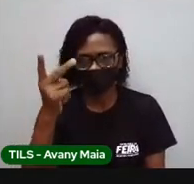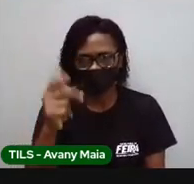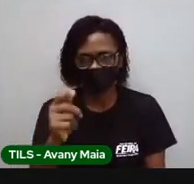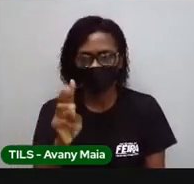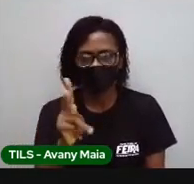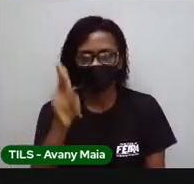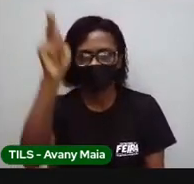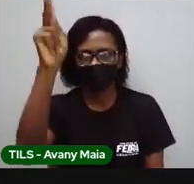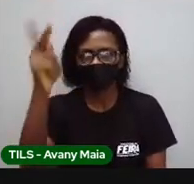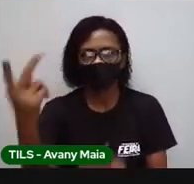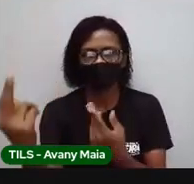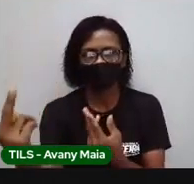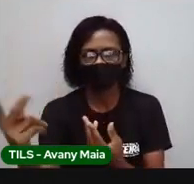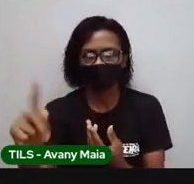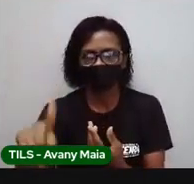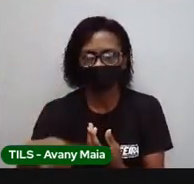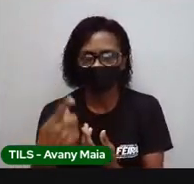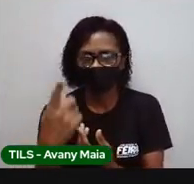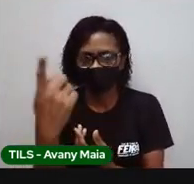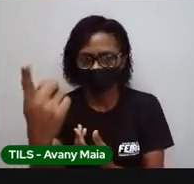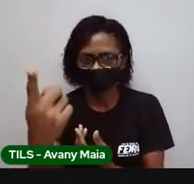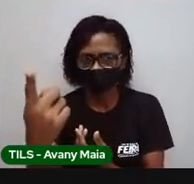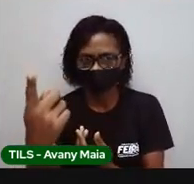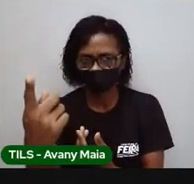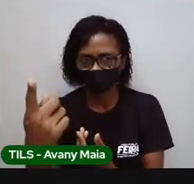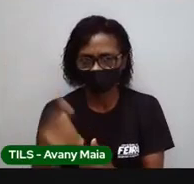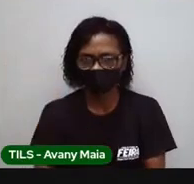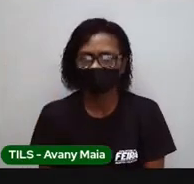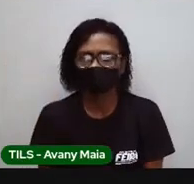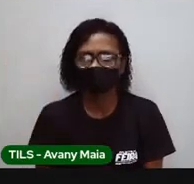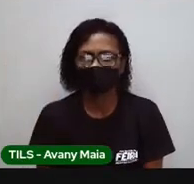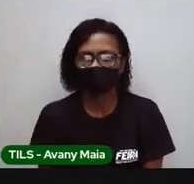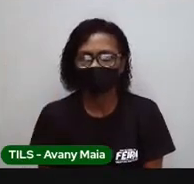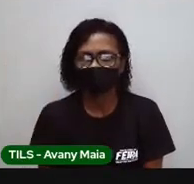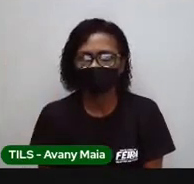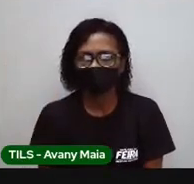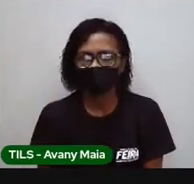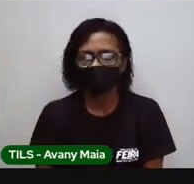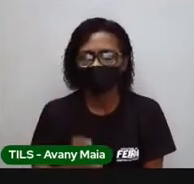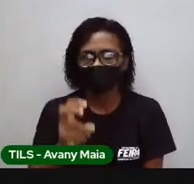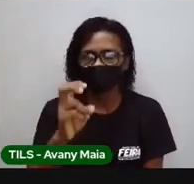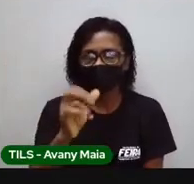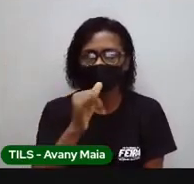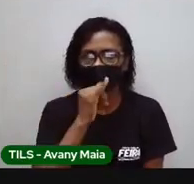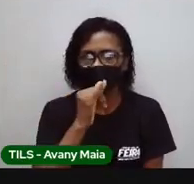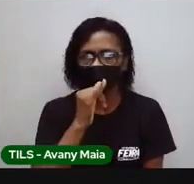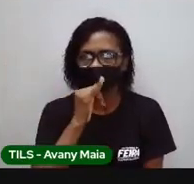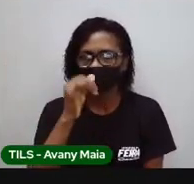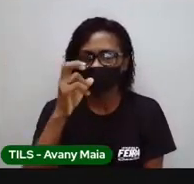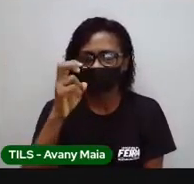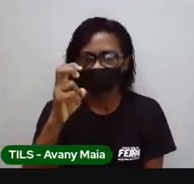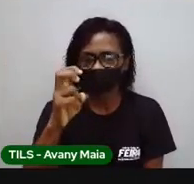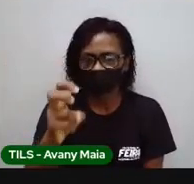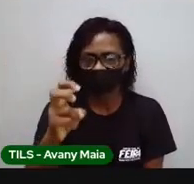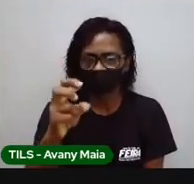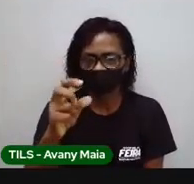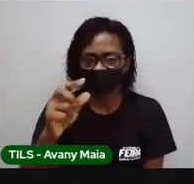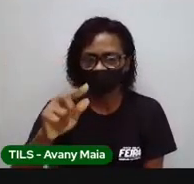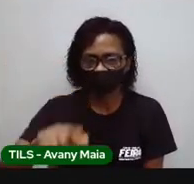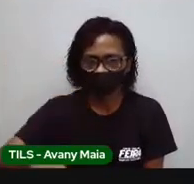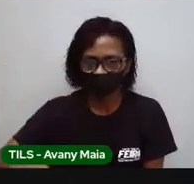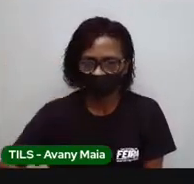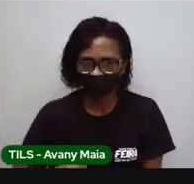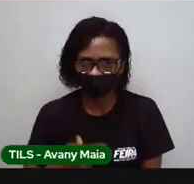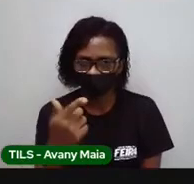Então, eu tenho que pegar esses 5.700 e fazer alguma conta com mil. E qual é a conta? É só